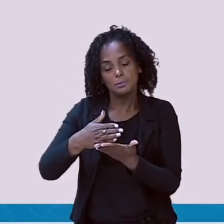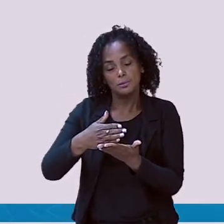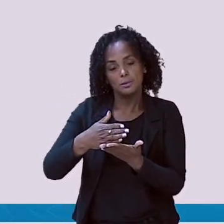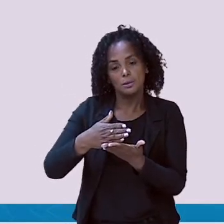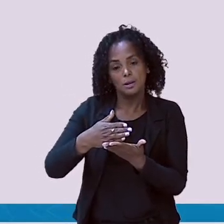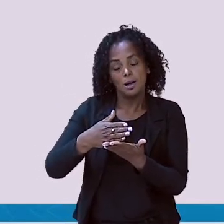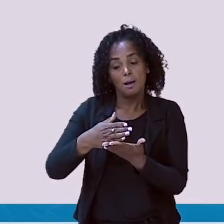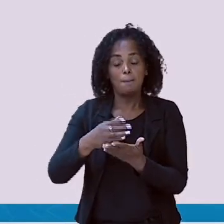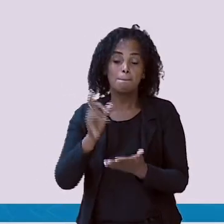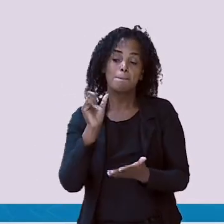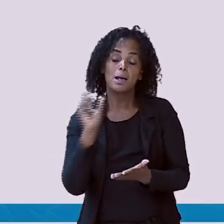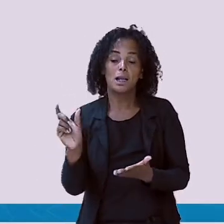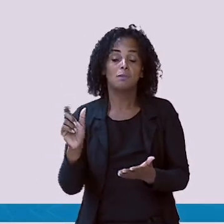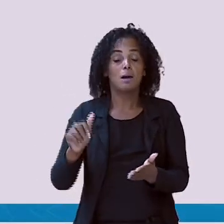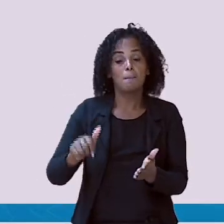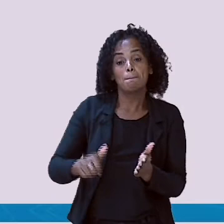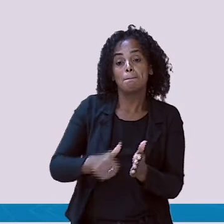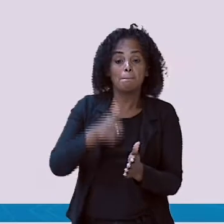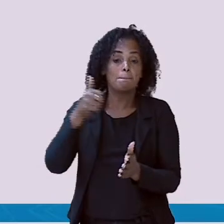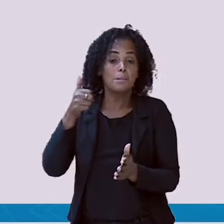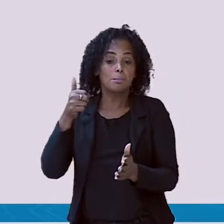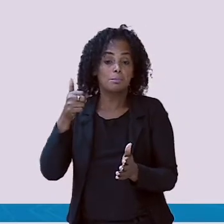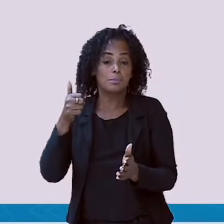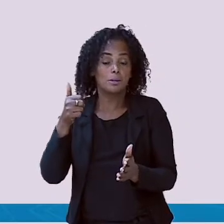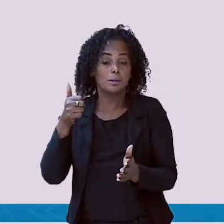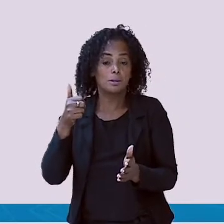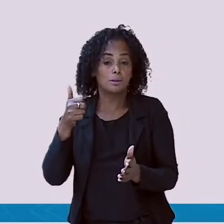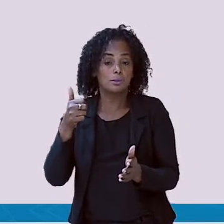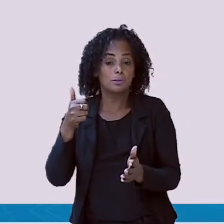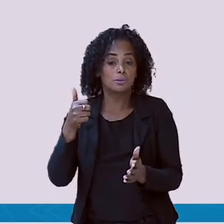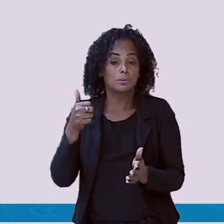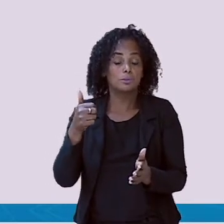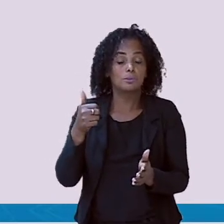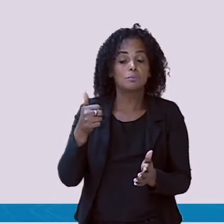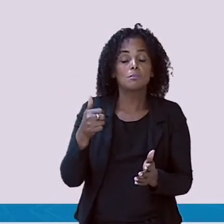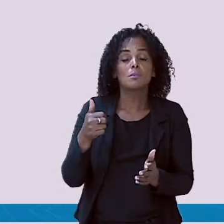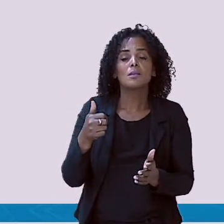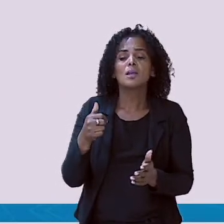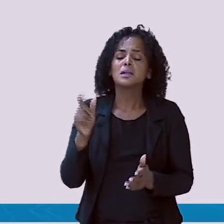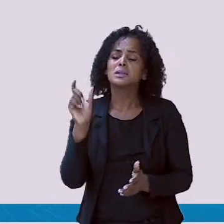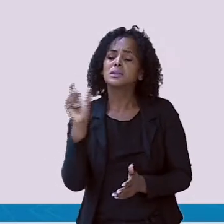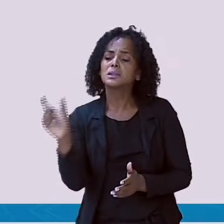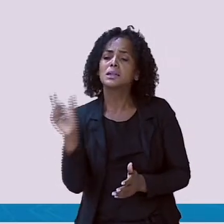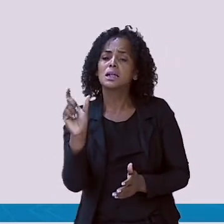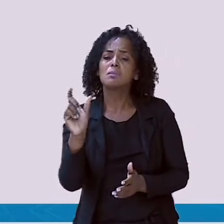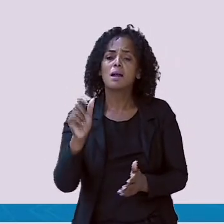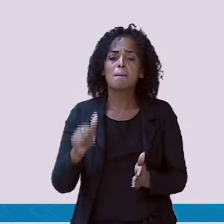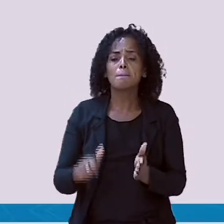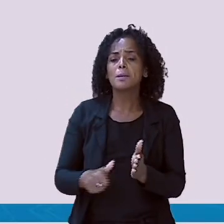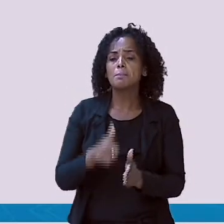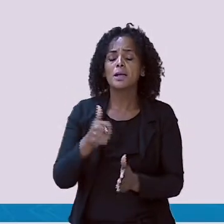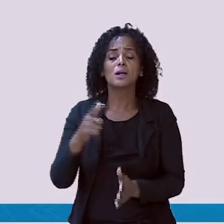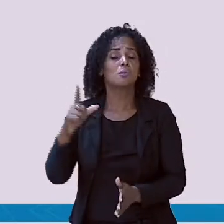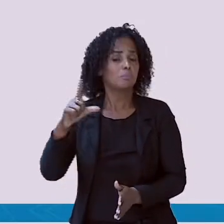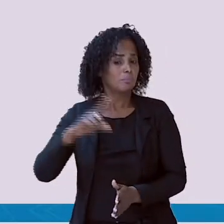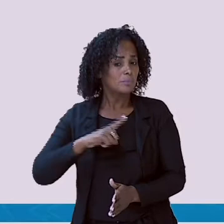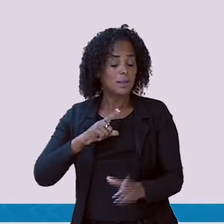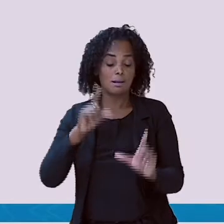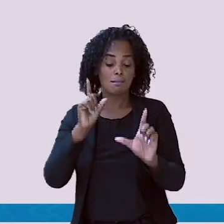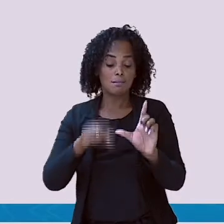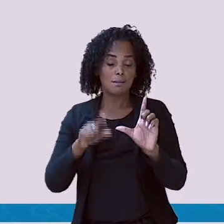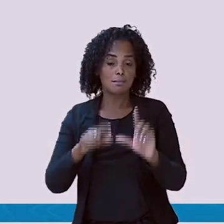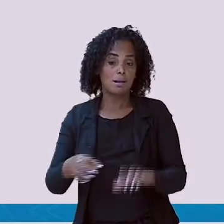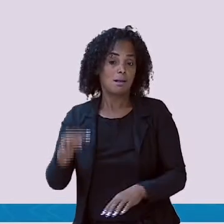Tijoló. Três sílabas. E a primeira sílaba tem a letra T. Certinho?